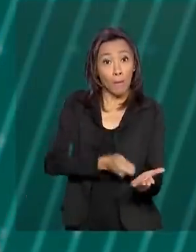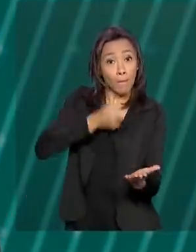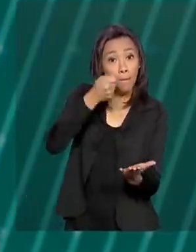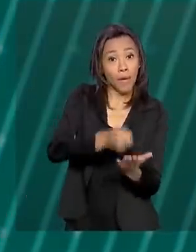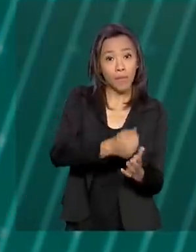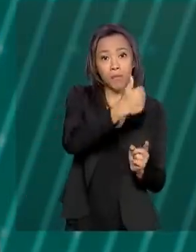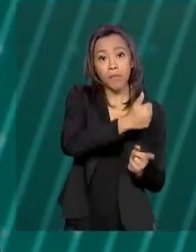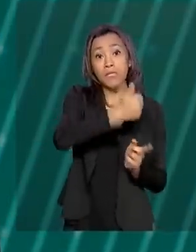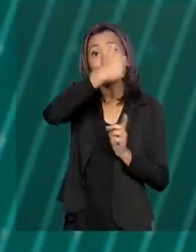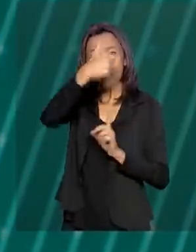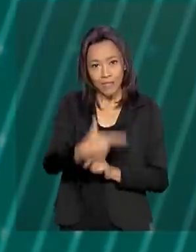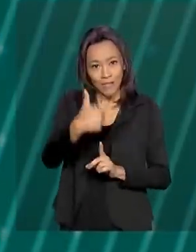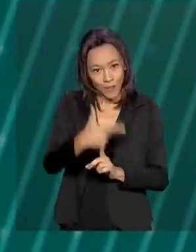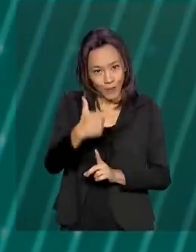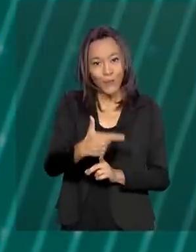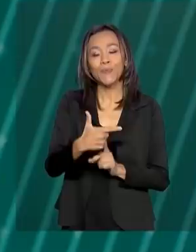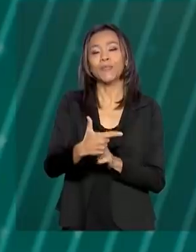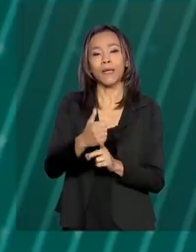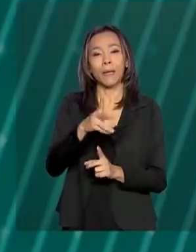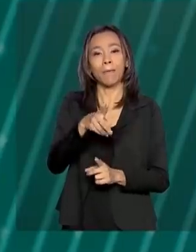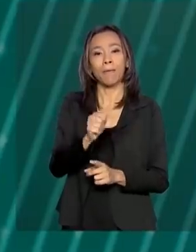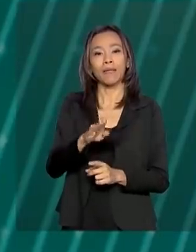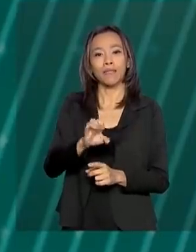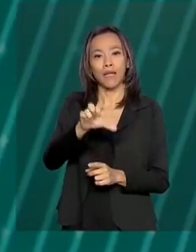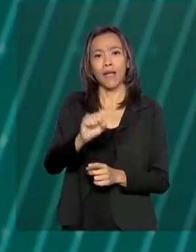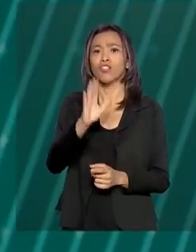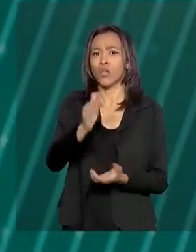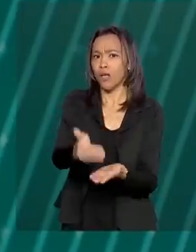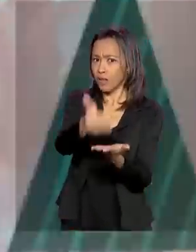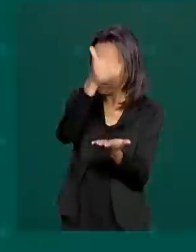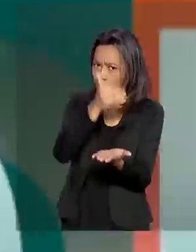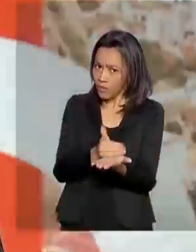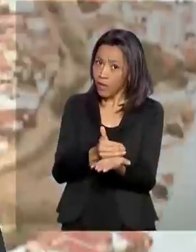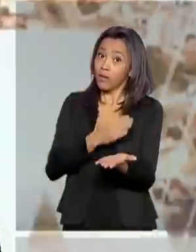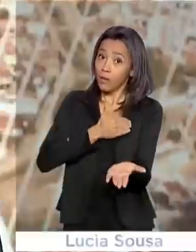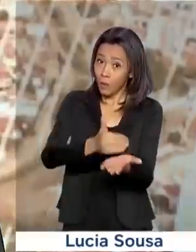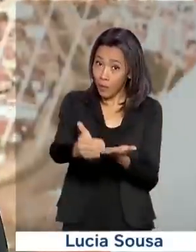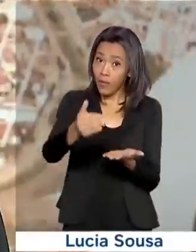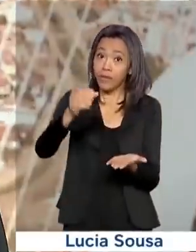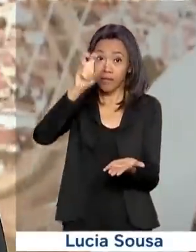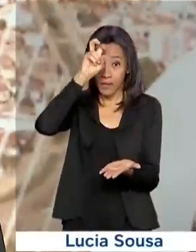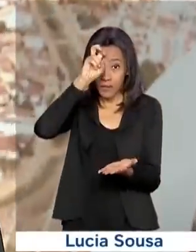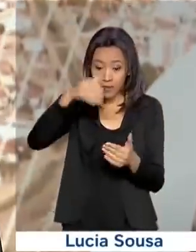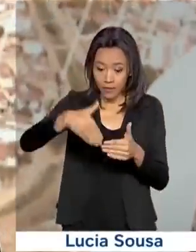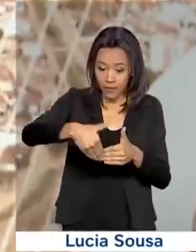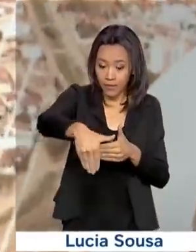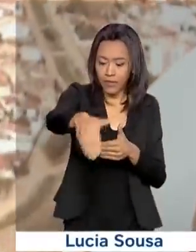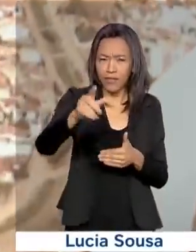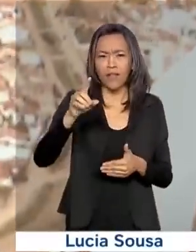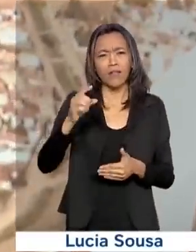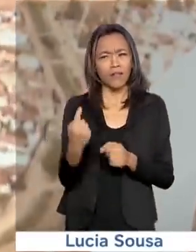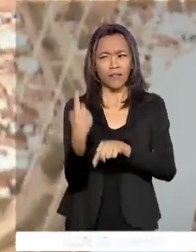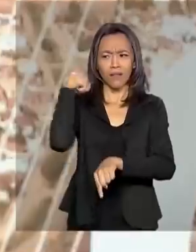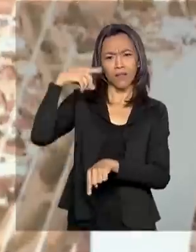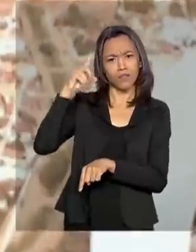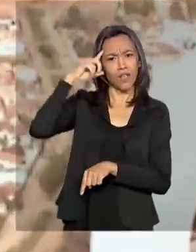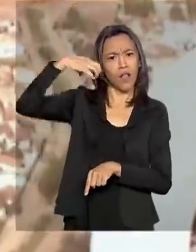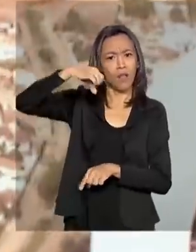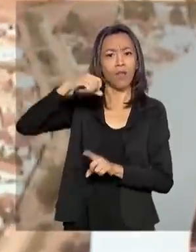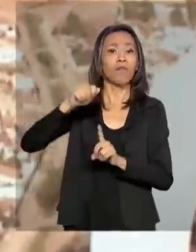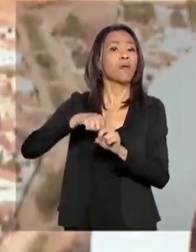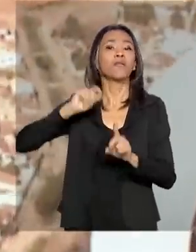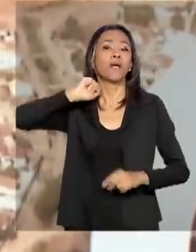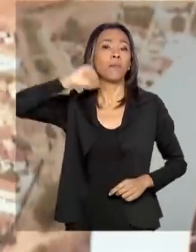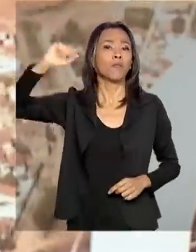segunda parcela do auxílio emergencial foi antecipado e começa nesta quinta-feira. Desde o dia 9 de abril, quando teve